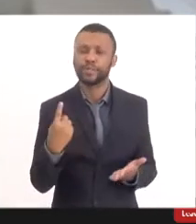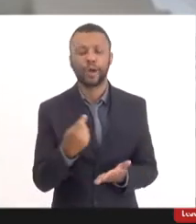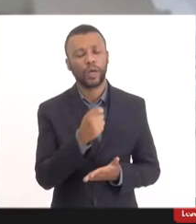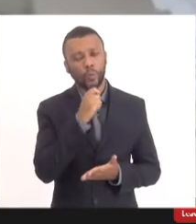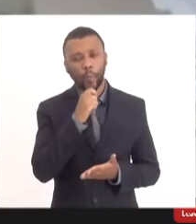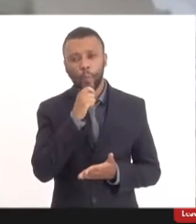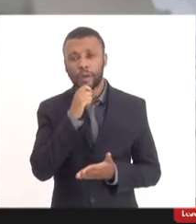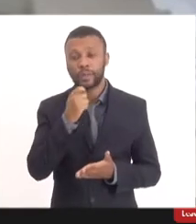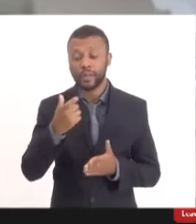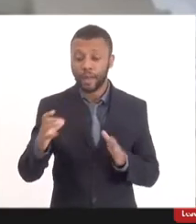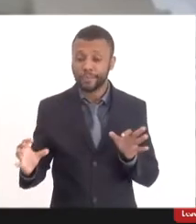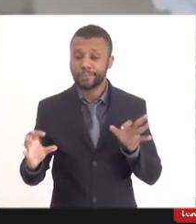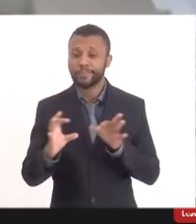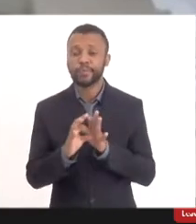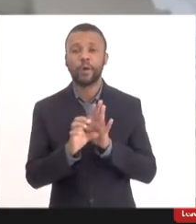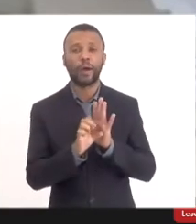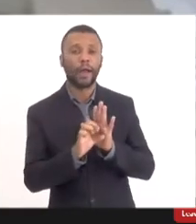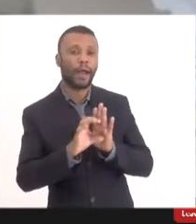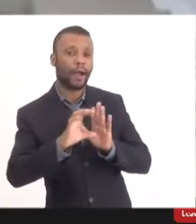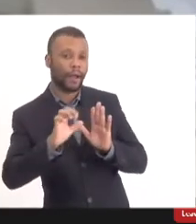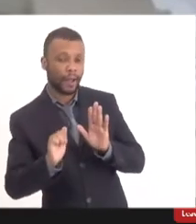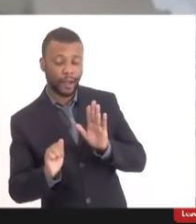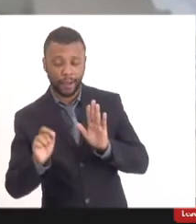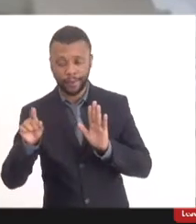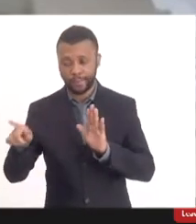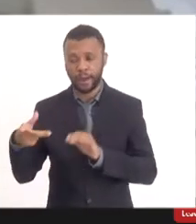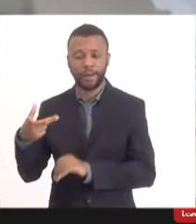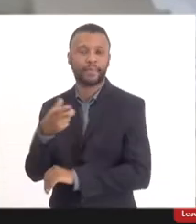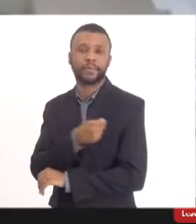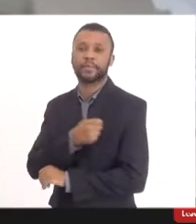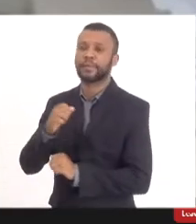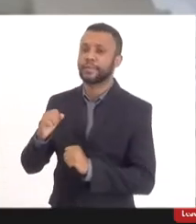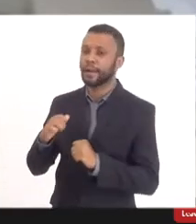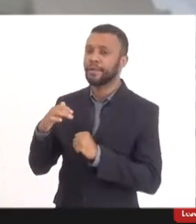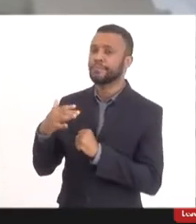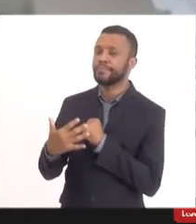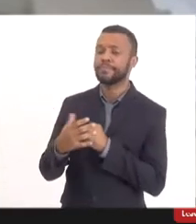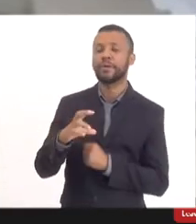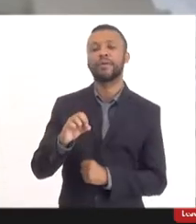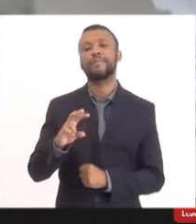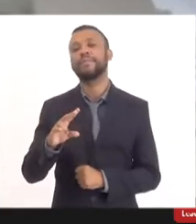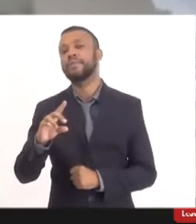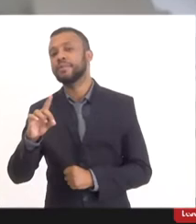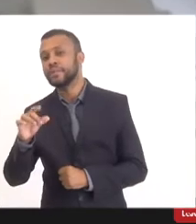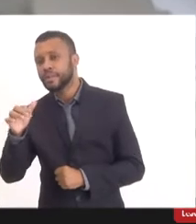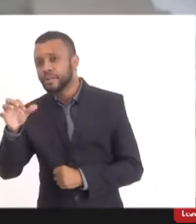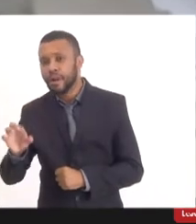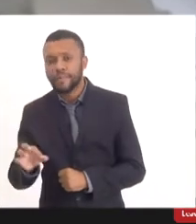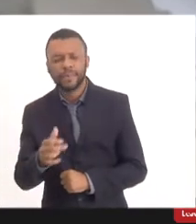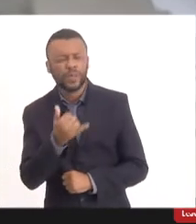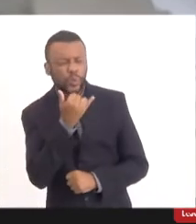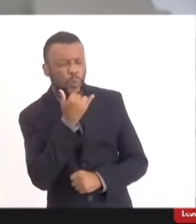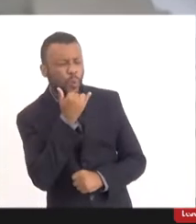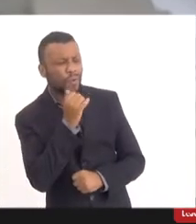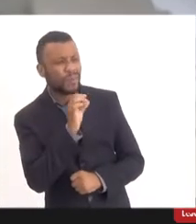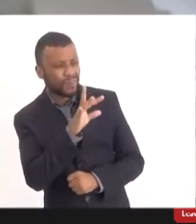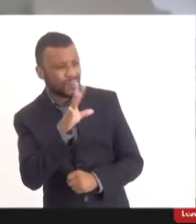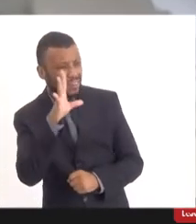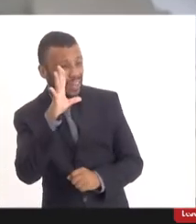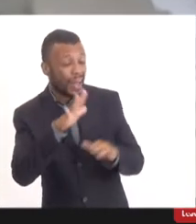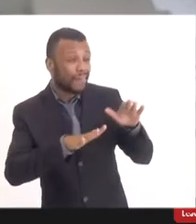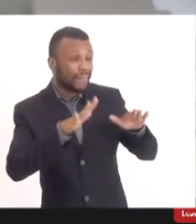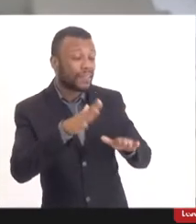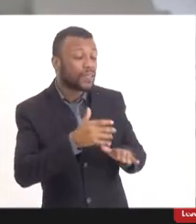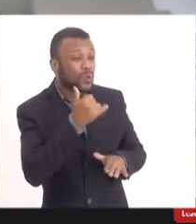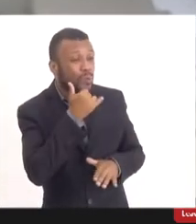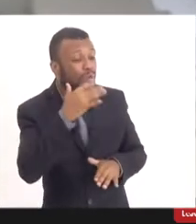aplicação do ECA às vacinas da COVID-19, portanto, o Estado não pode... Nós estamos com uma dificuldade em ouvi